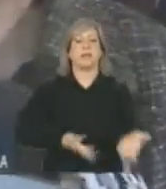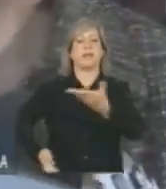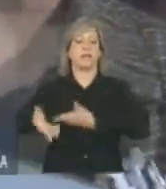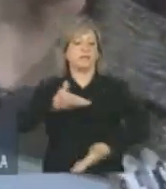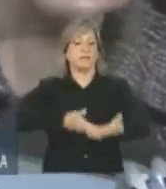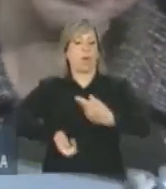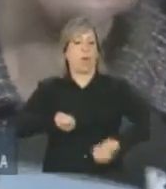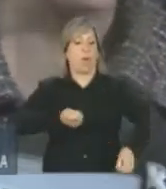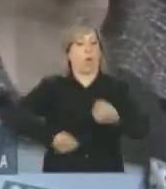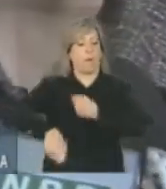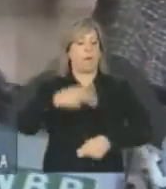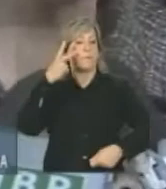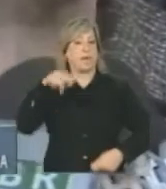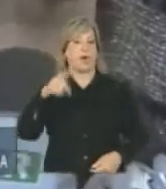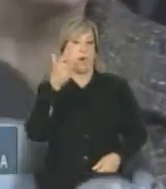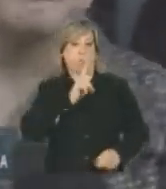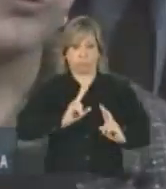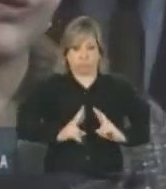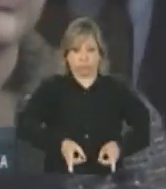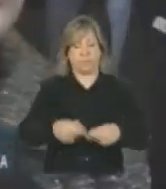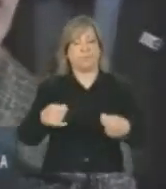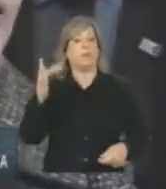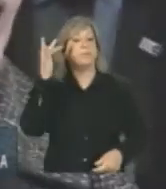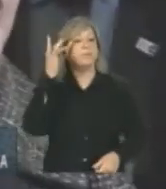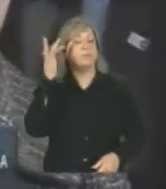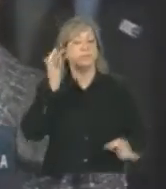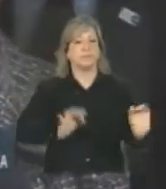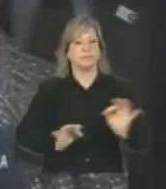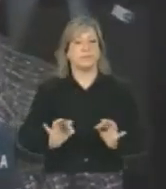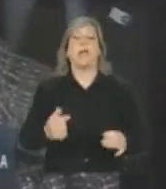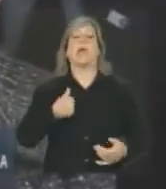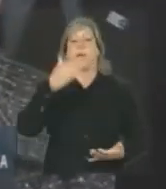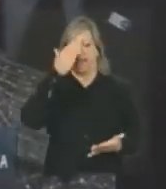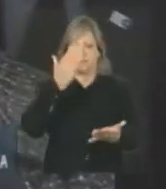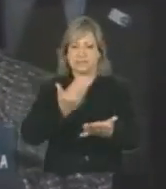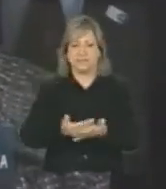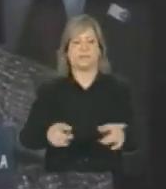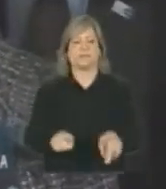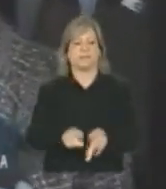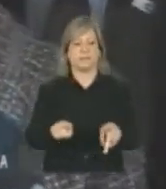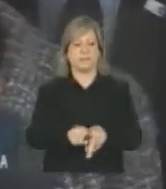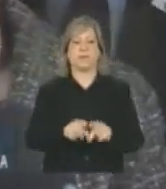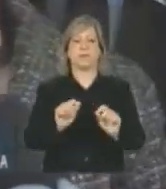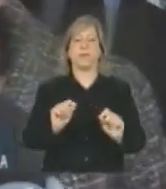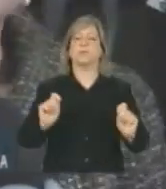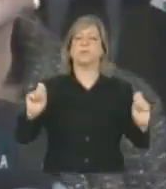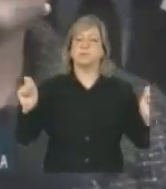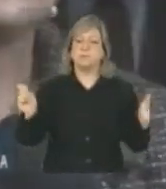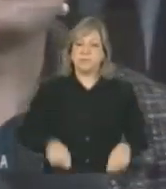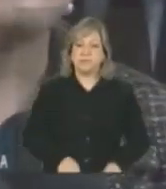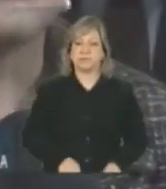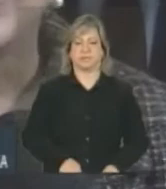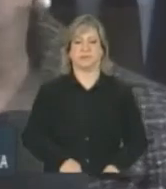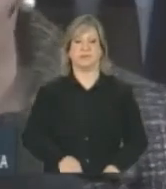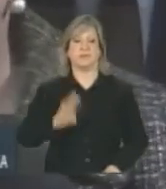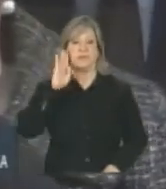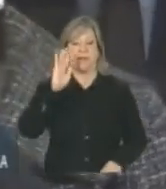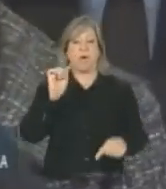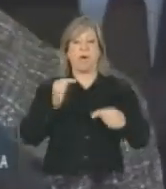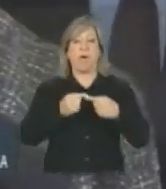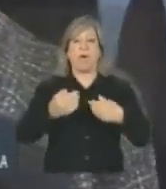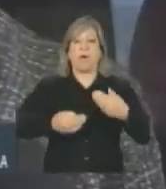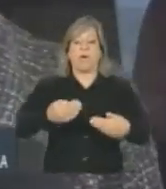para ela ser estável, tem de ter equilíbrio. Eu acredito também que é possível na medida que a Bulgária